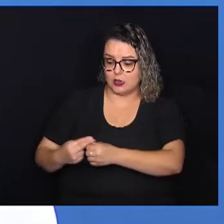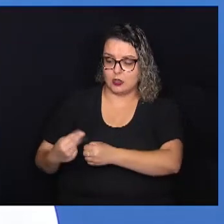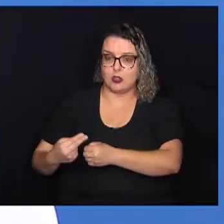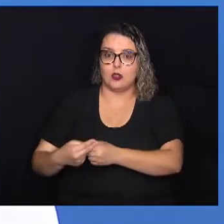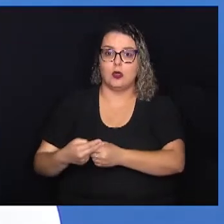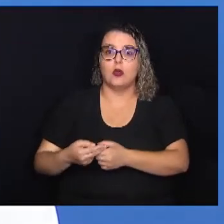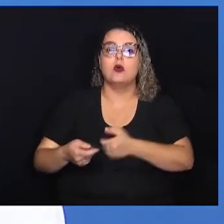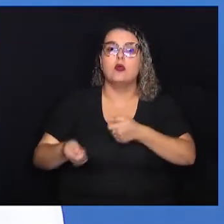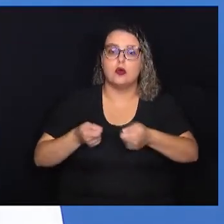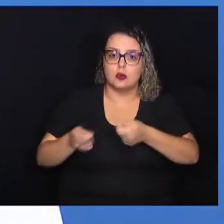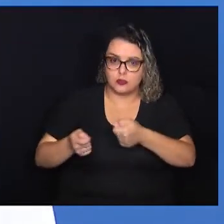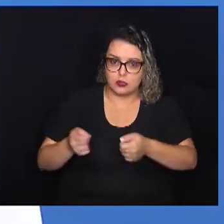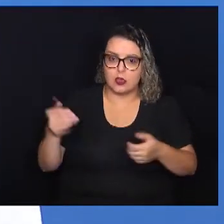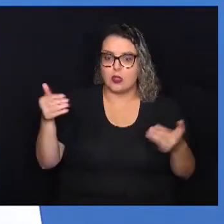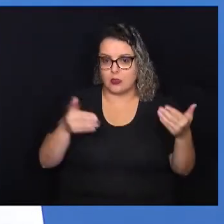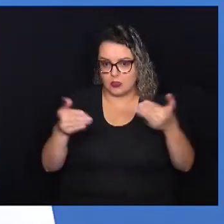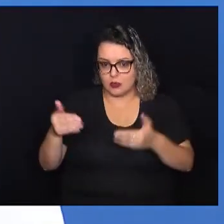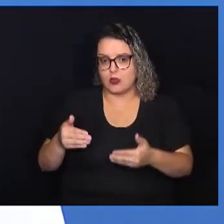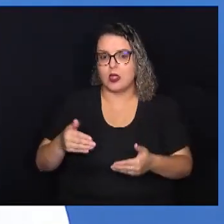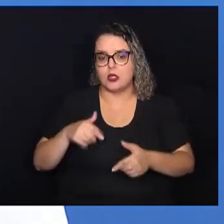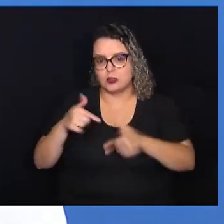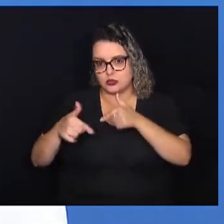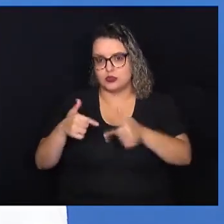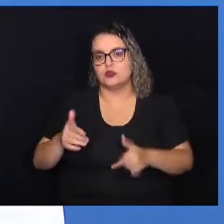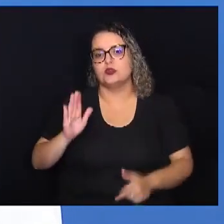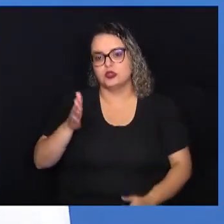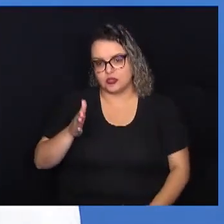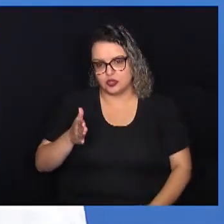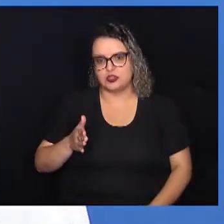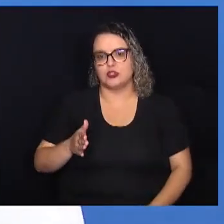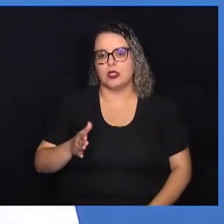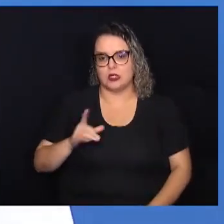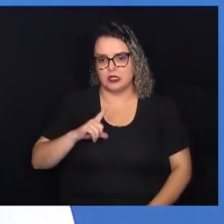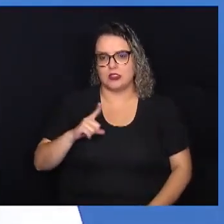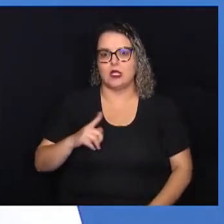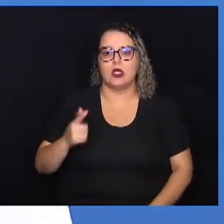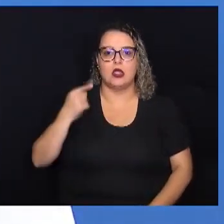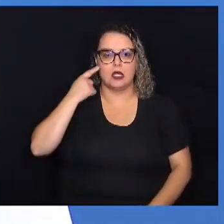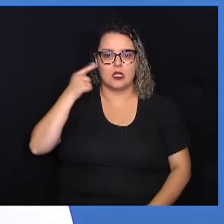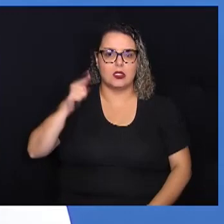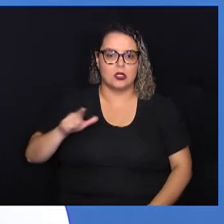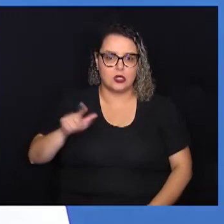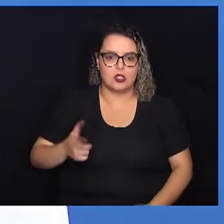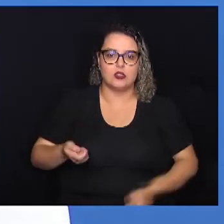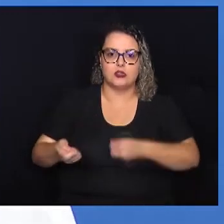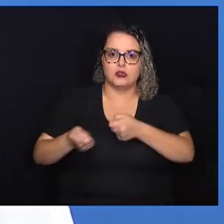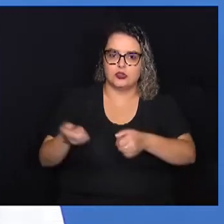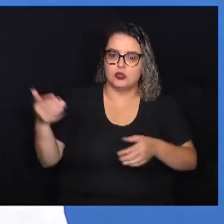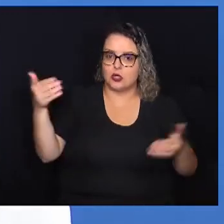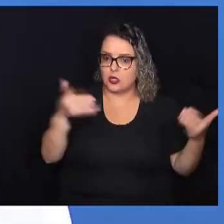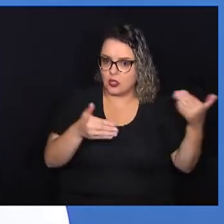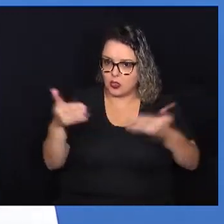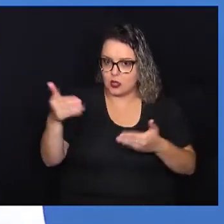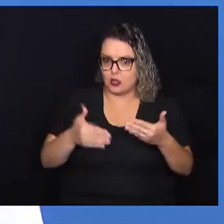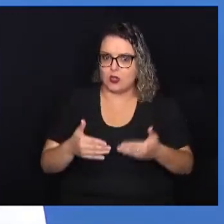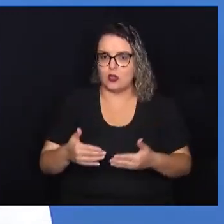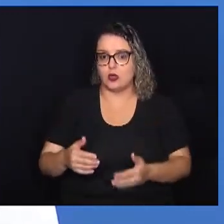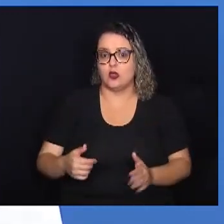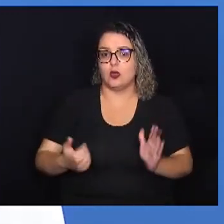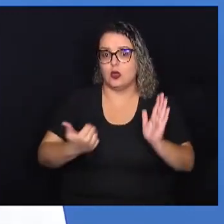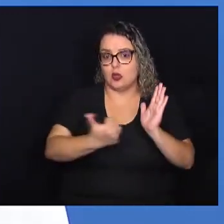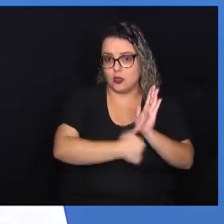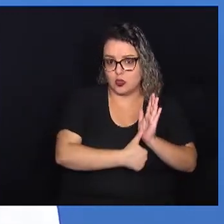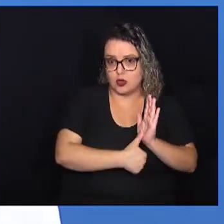de seus trabalhadores. A Unicamp já desenvolve essa lógica de controle de frequência e o ponto eletrônico numa